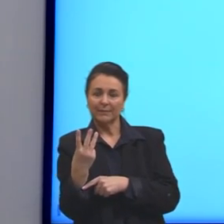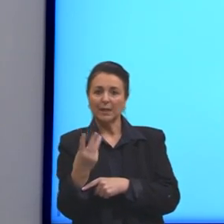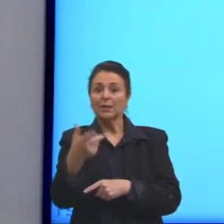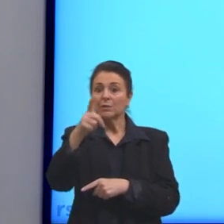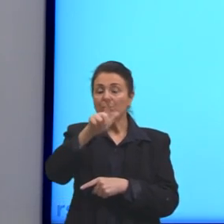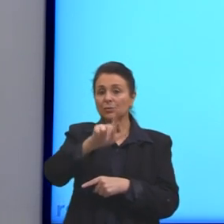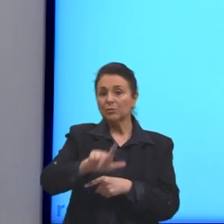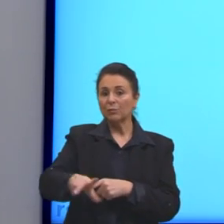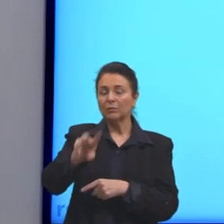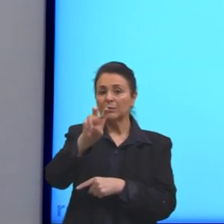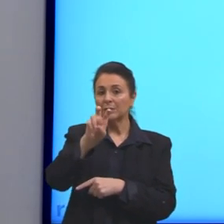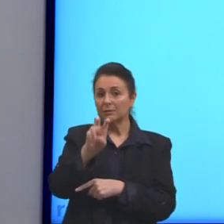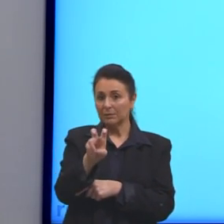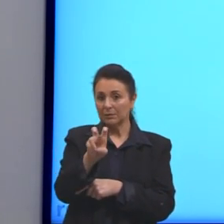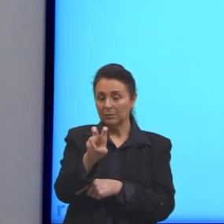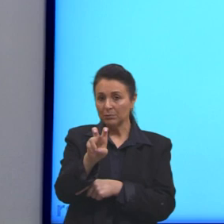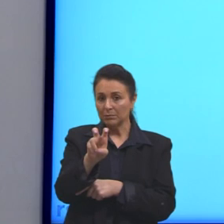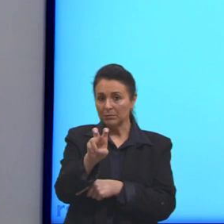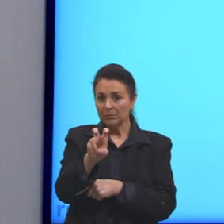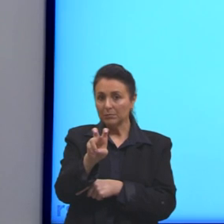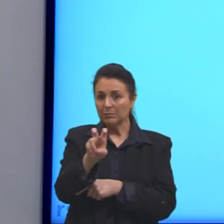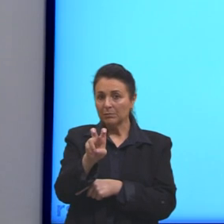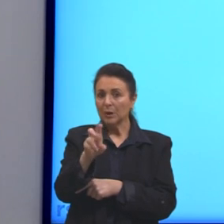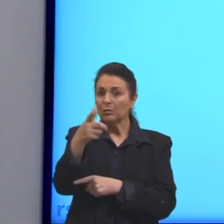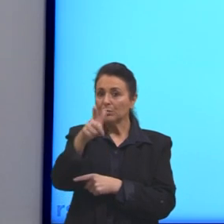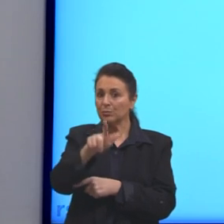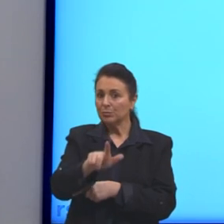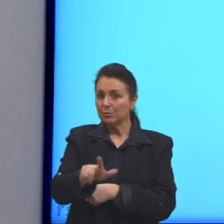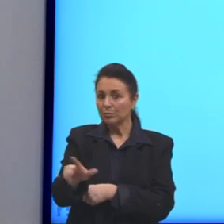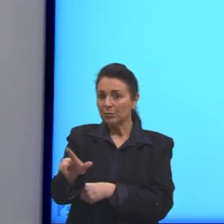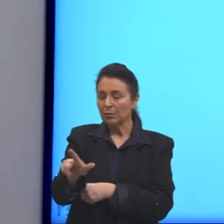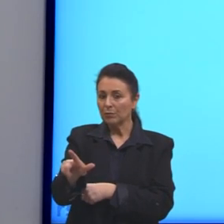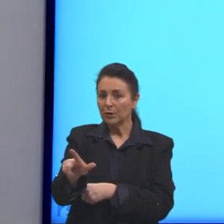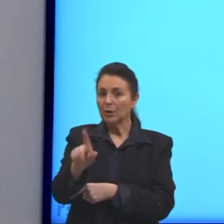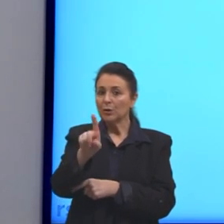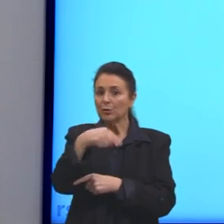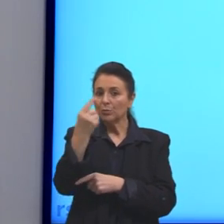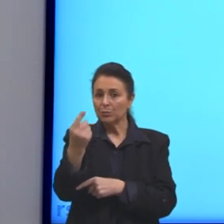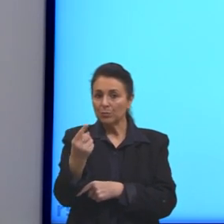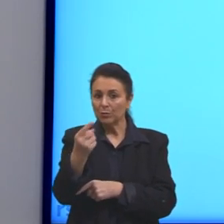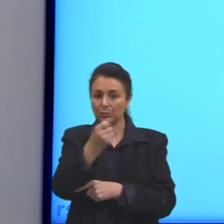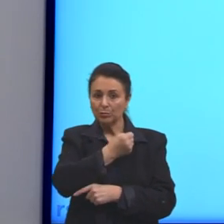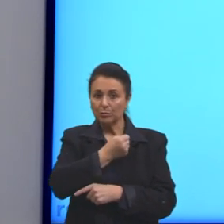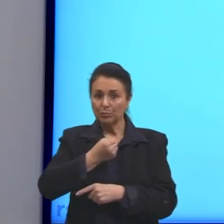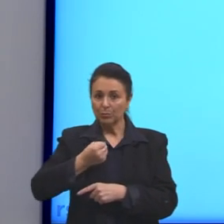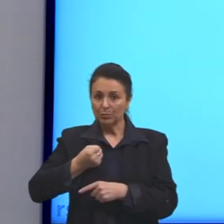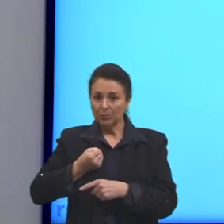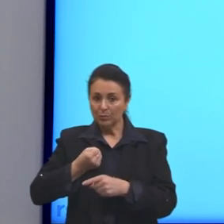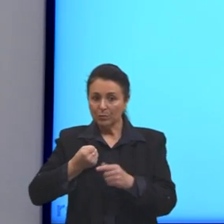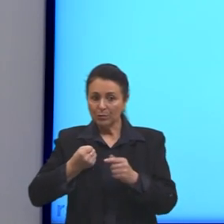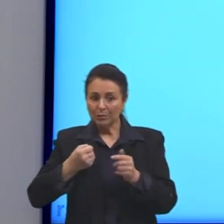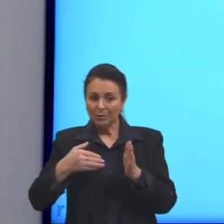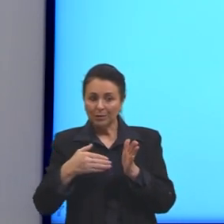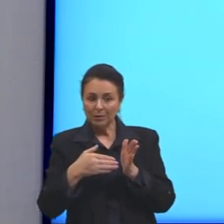Novamente, o 5 foi repetido e todos os outros fatores já chegaram em 1.